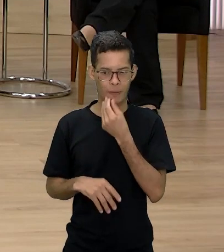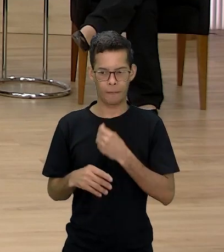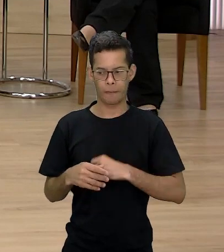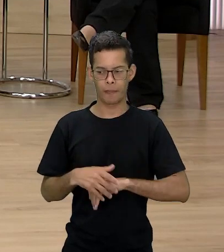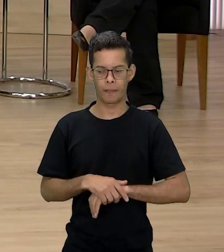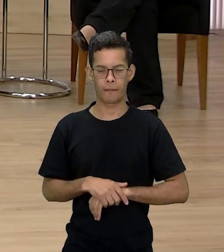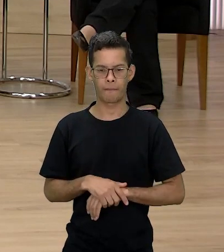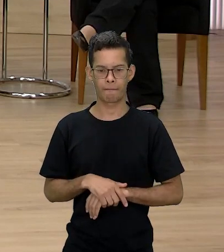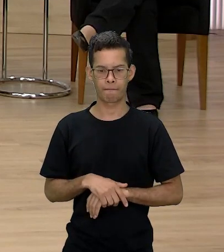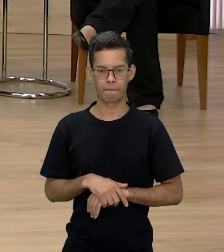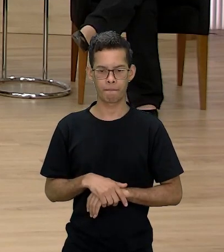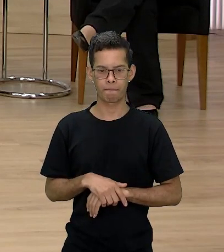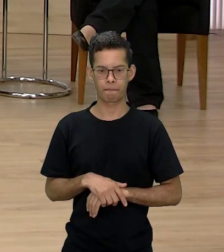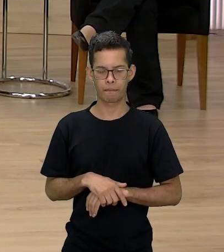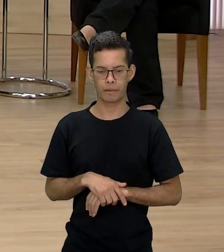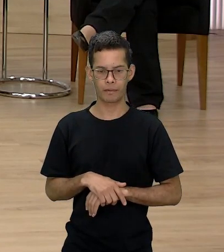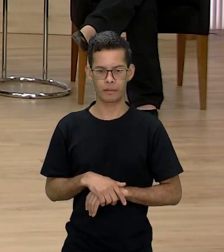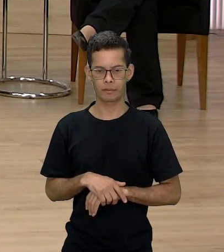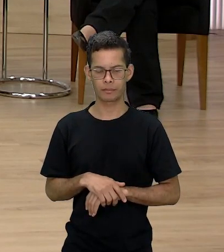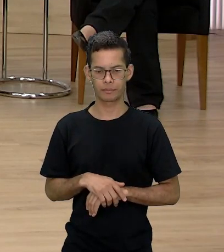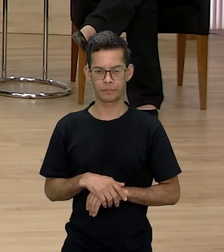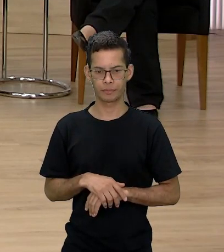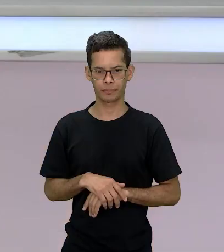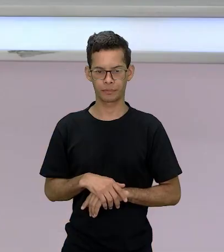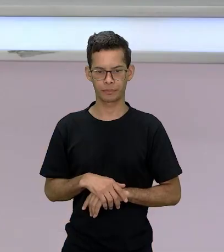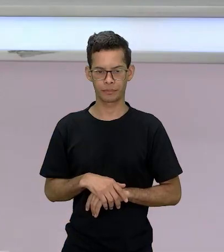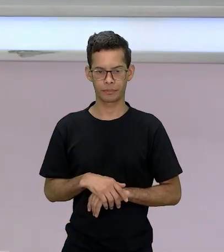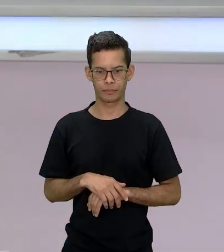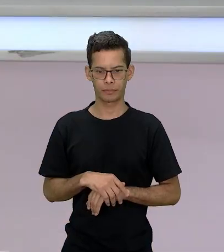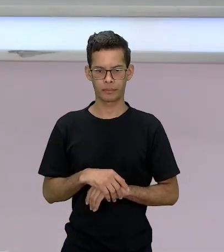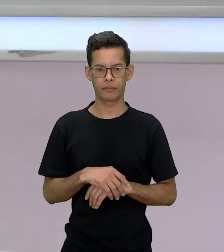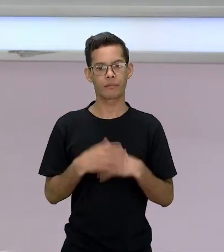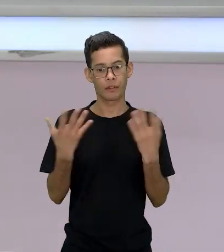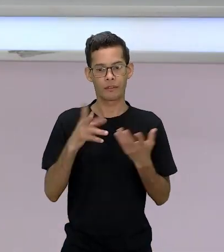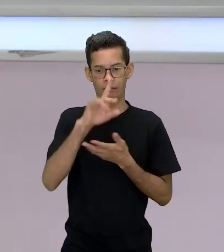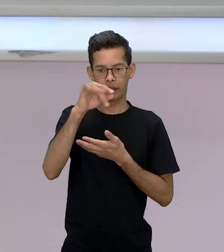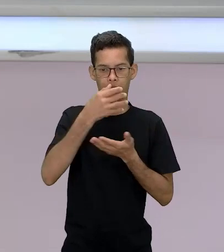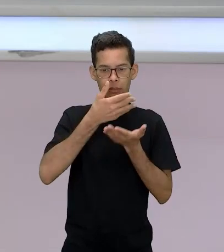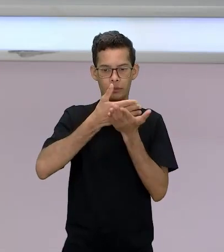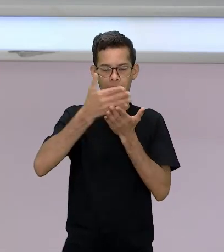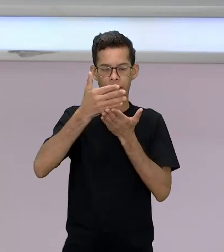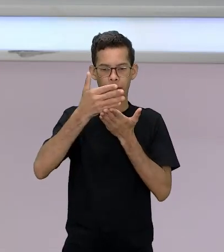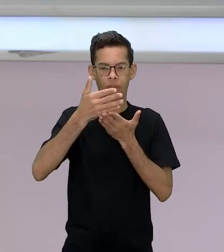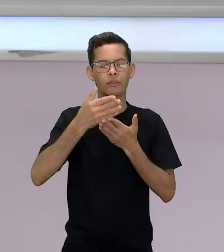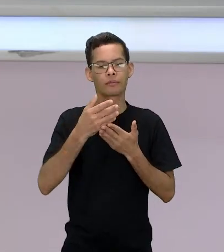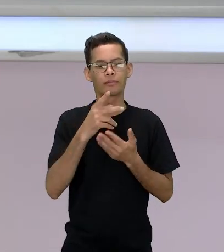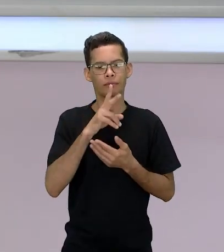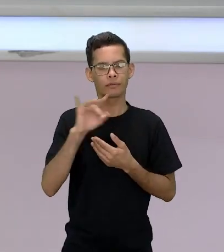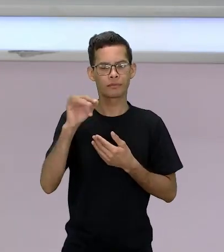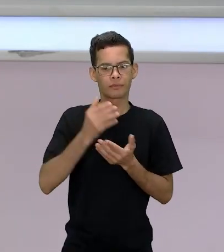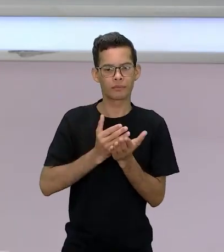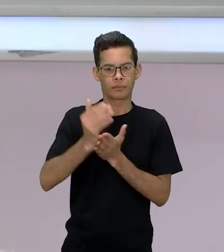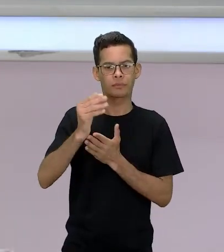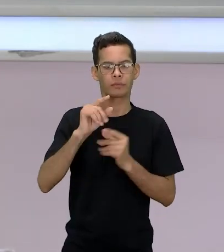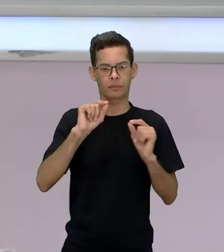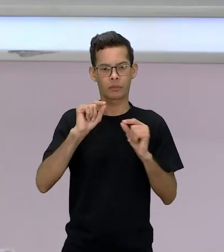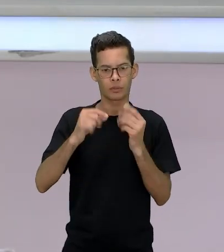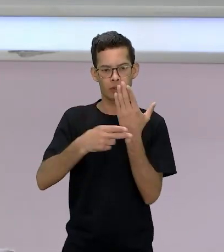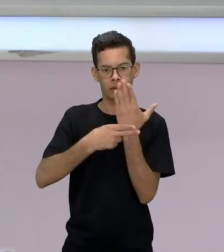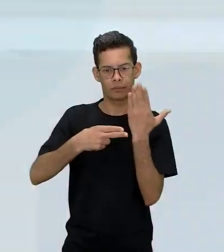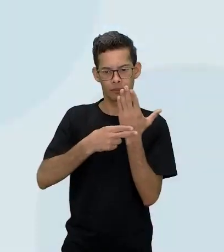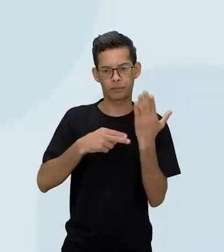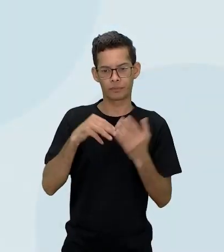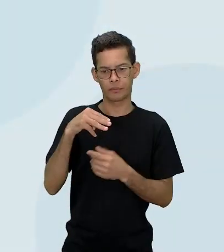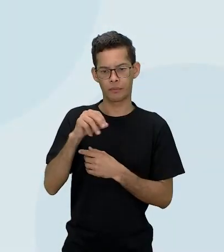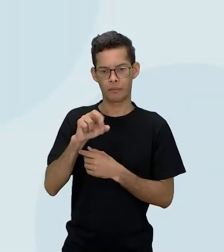Bom, como eu falei, vamos iniciar falando da nossa autora, que